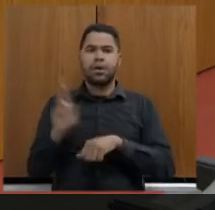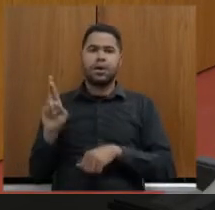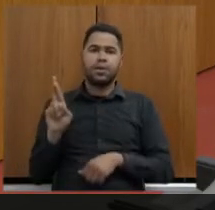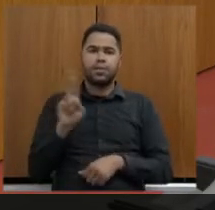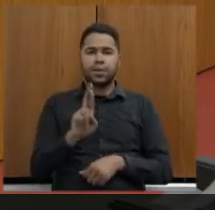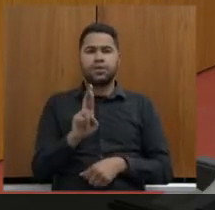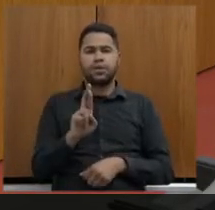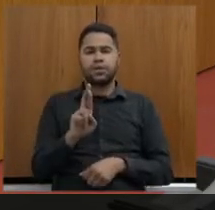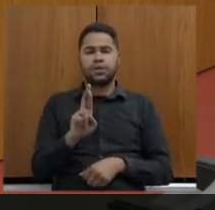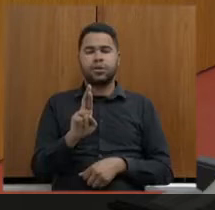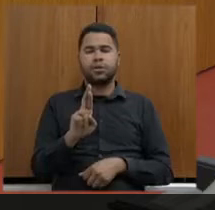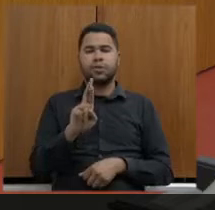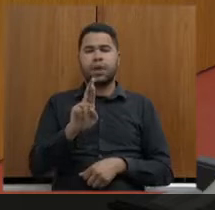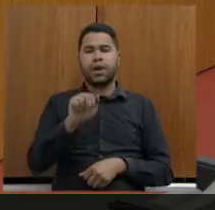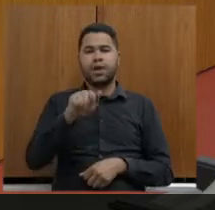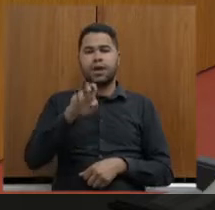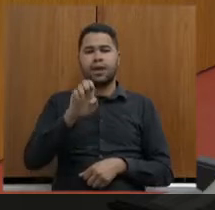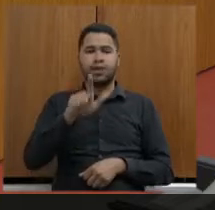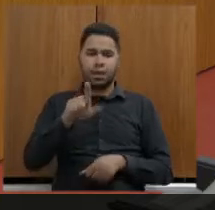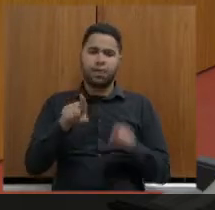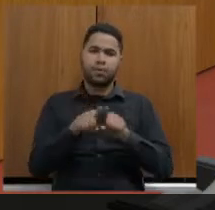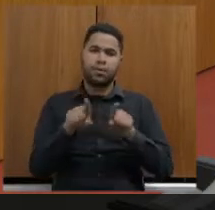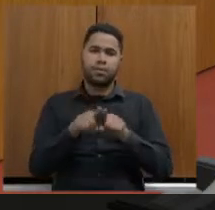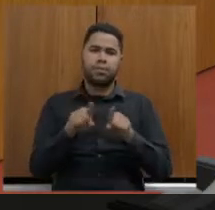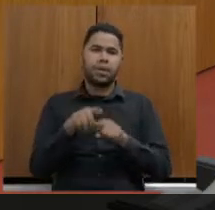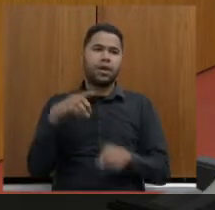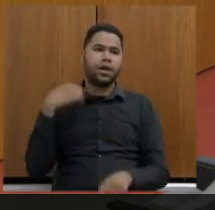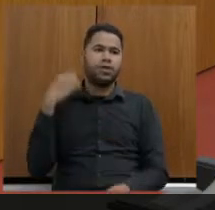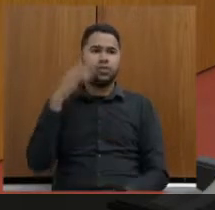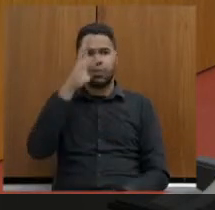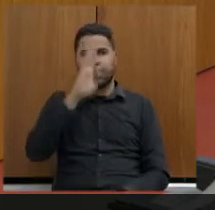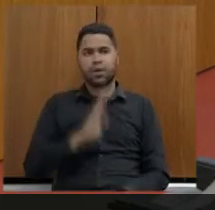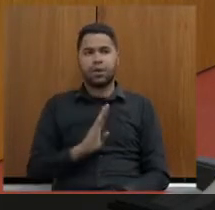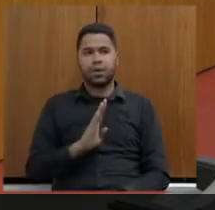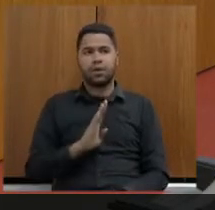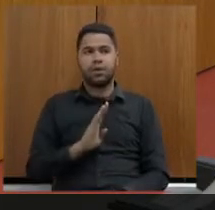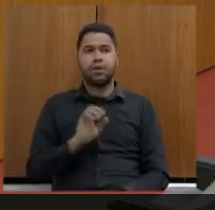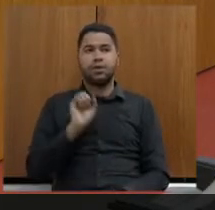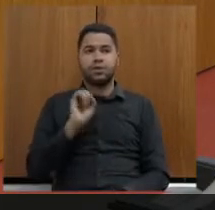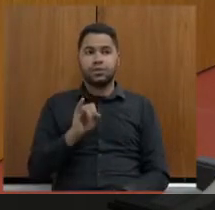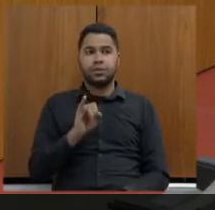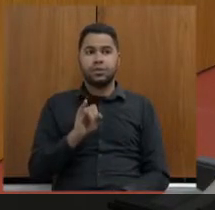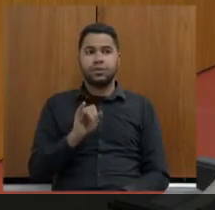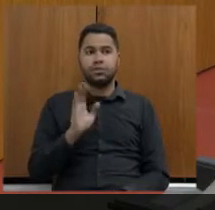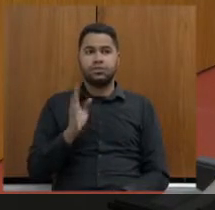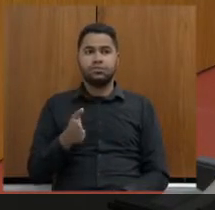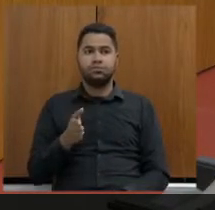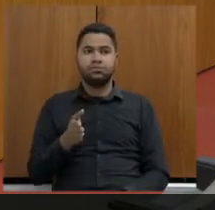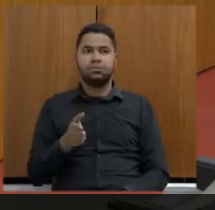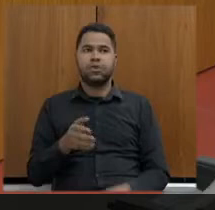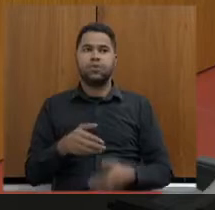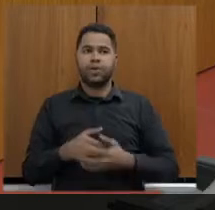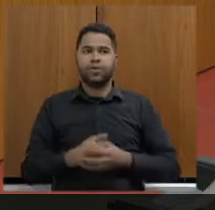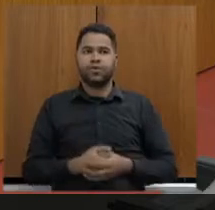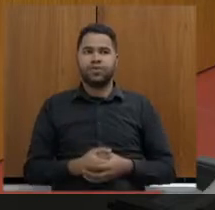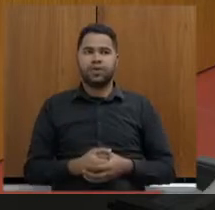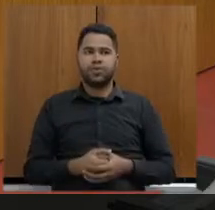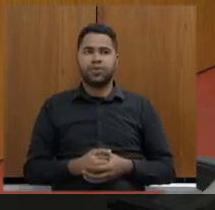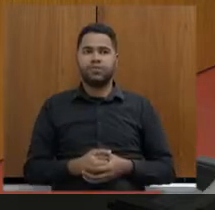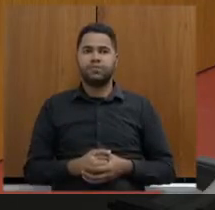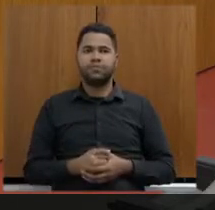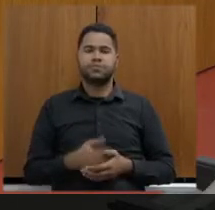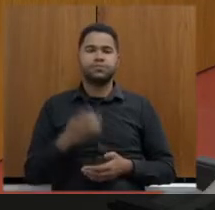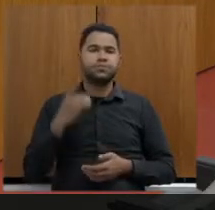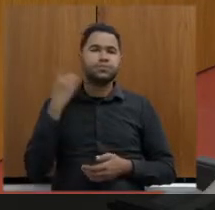de Souza, defensora pública do Estado de Minas Gerais. Tenha a palavra. Muito obrigado, deputado. Bom dia a todos. A